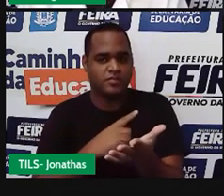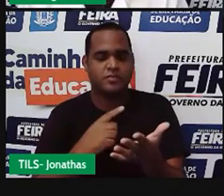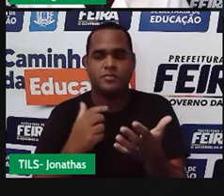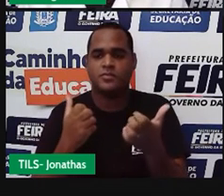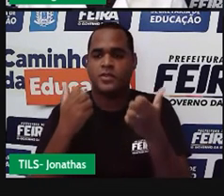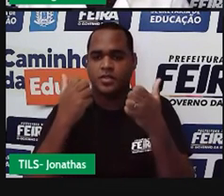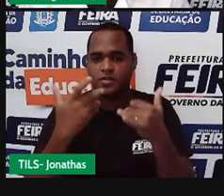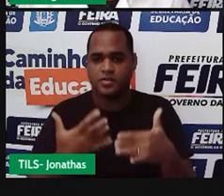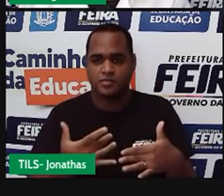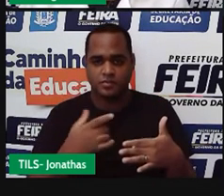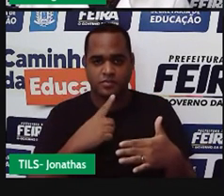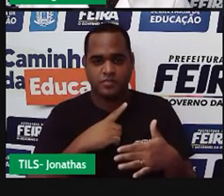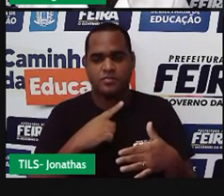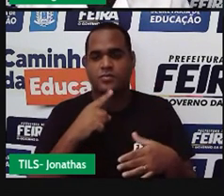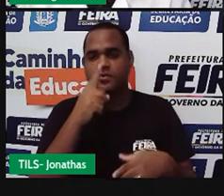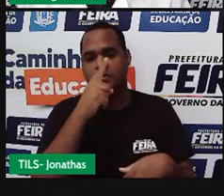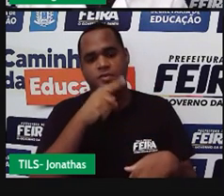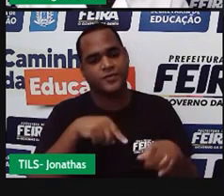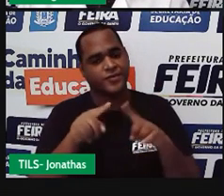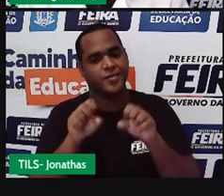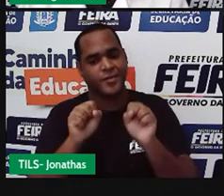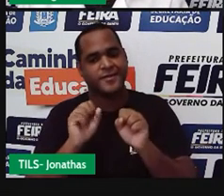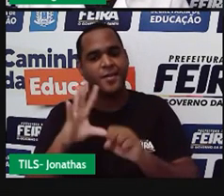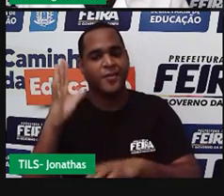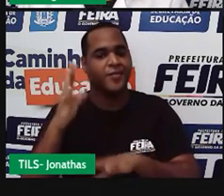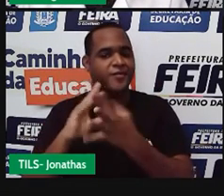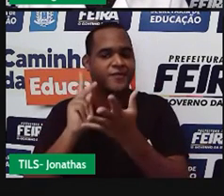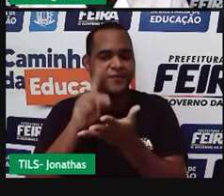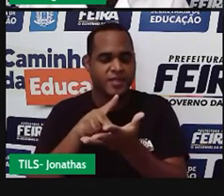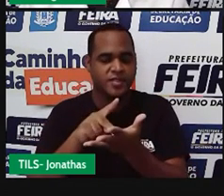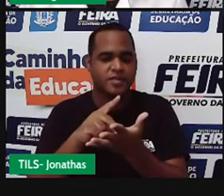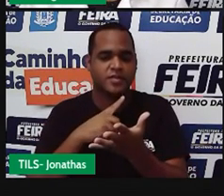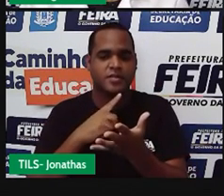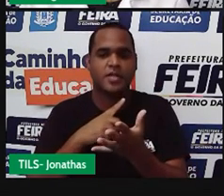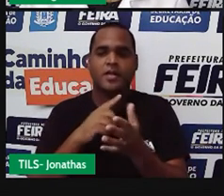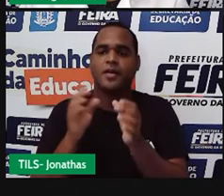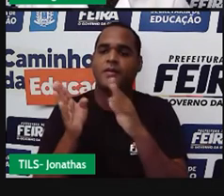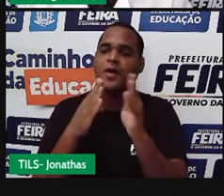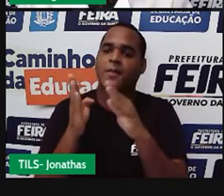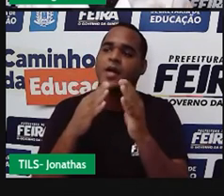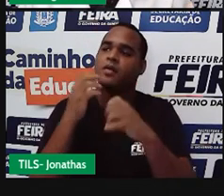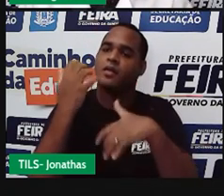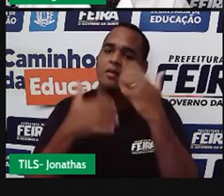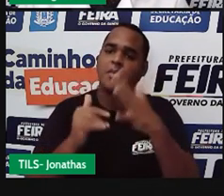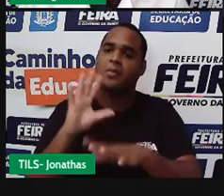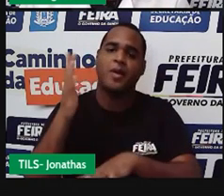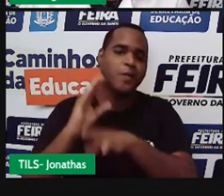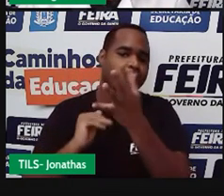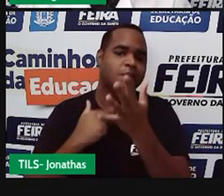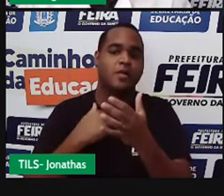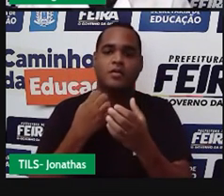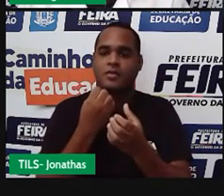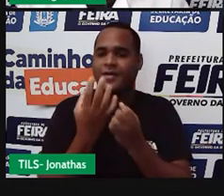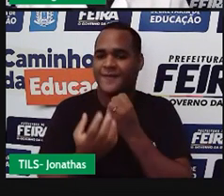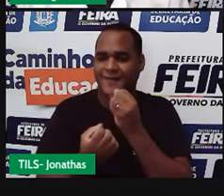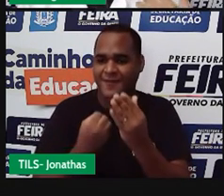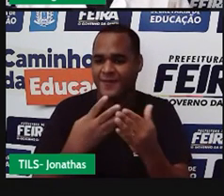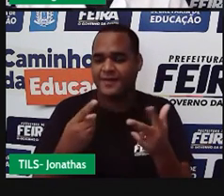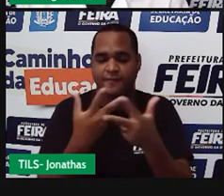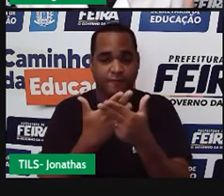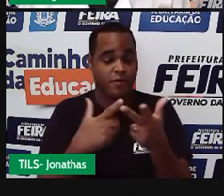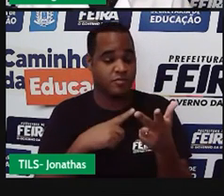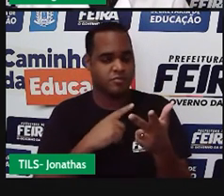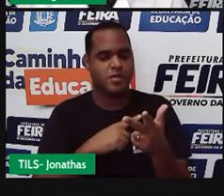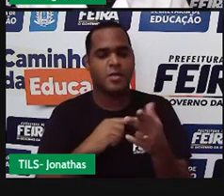ou que podem acontecer conosco, onde seja possível nessas situações expressá-las por meio